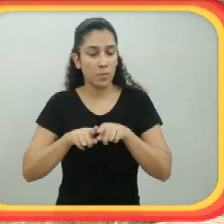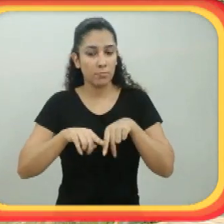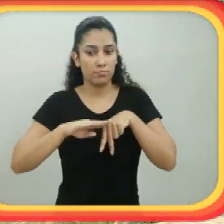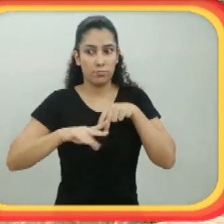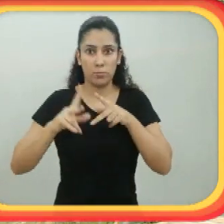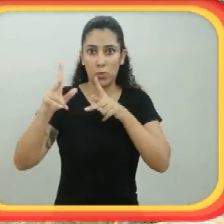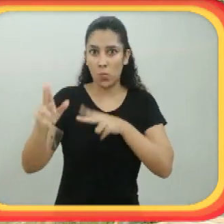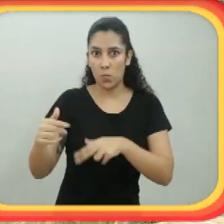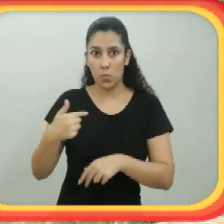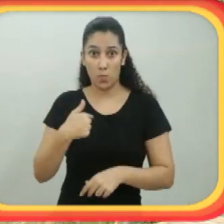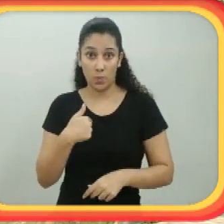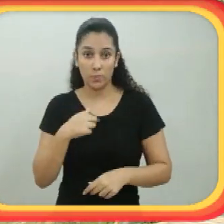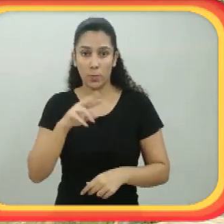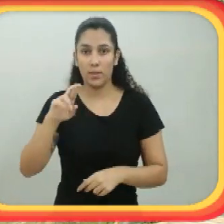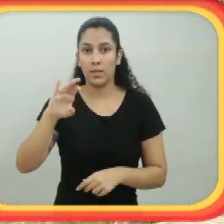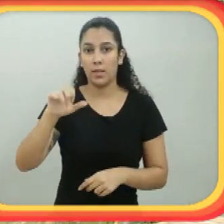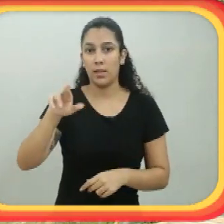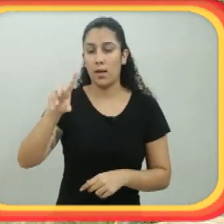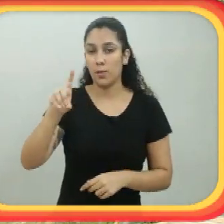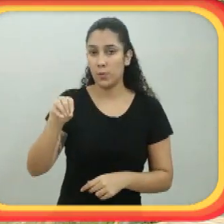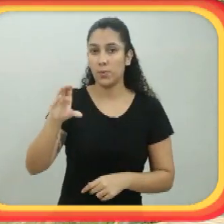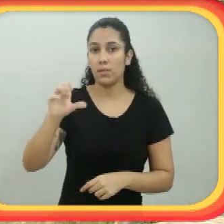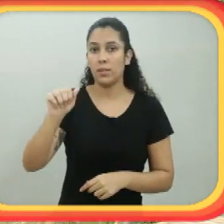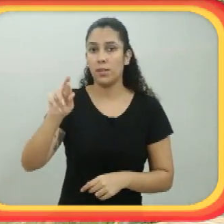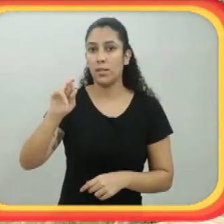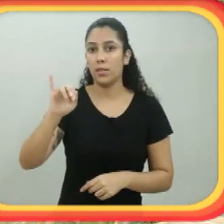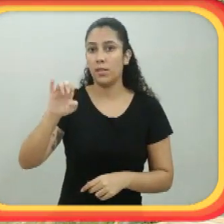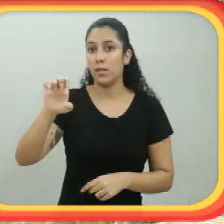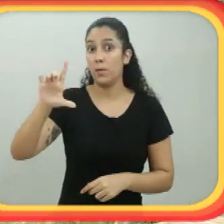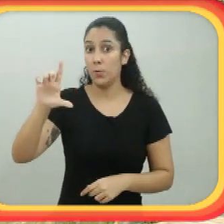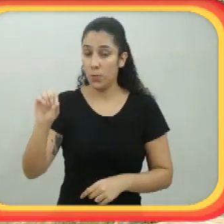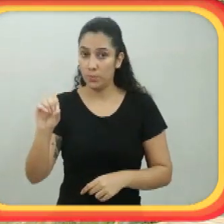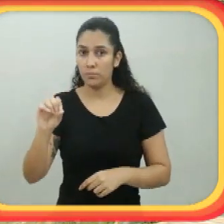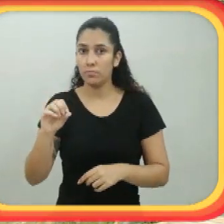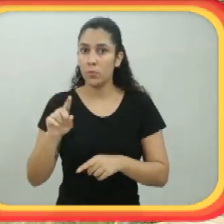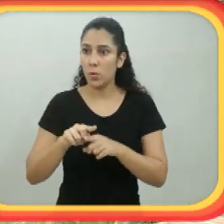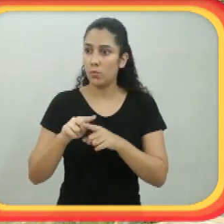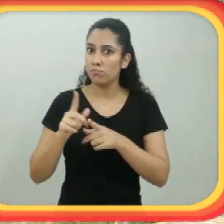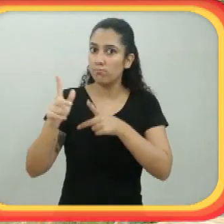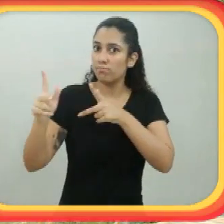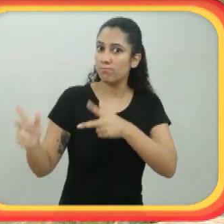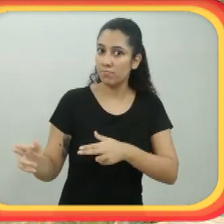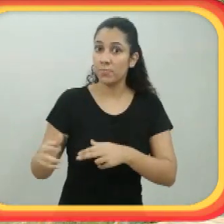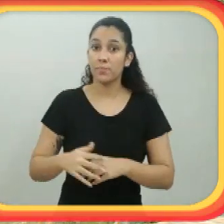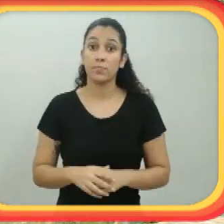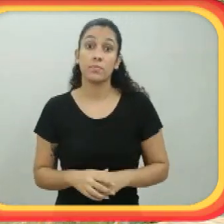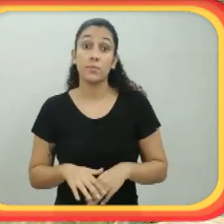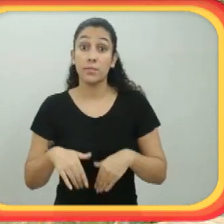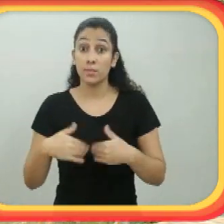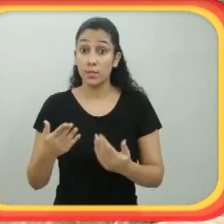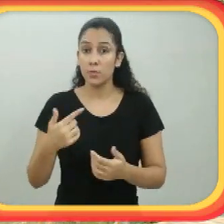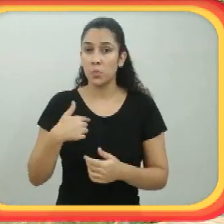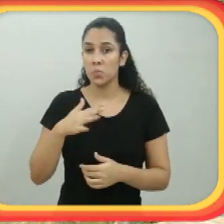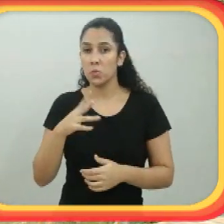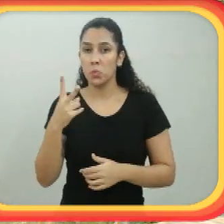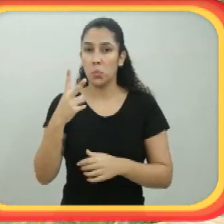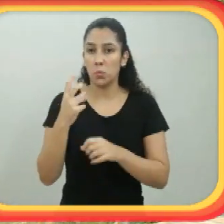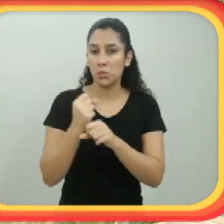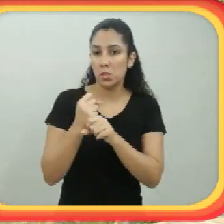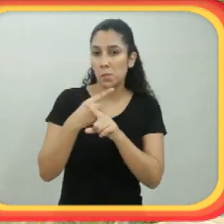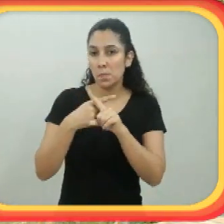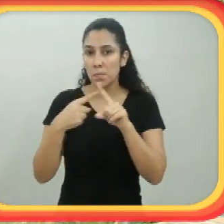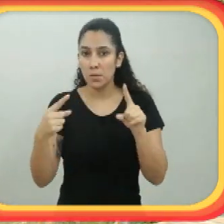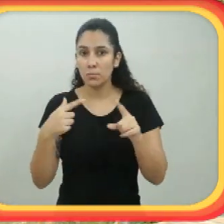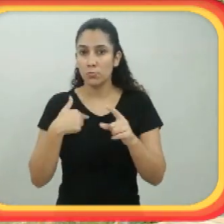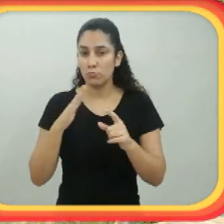só uma avaliaçãozinha. Mas eu me apaixonei pelo terapeuta, assim. Talvez por ele ser cadeirante, tetraplégico como